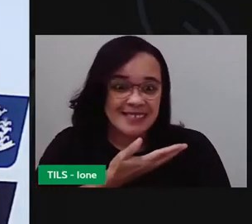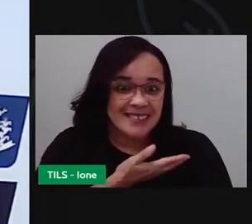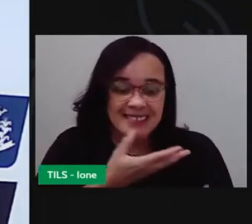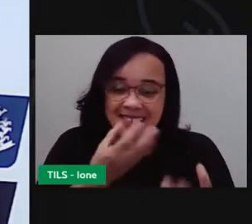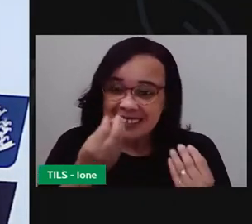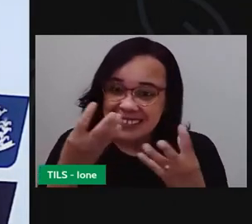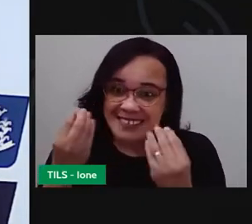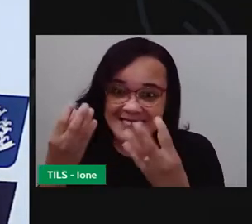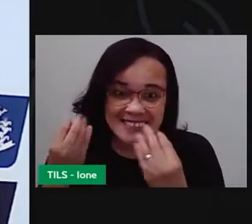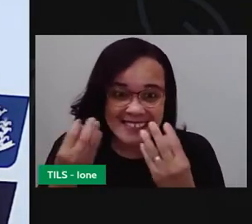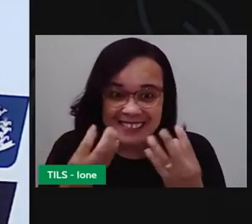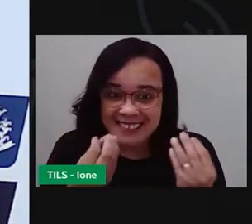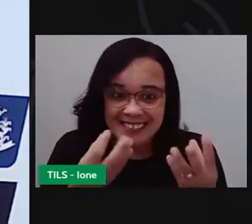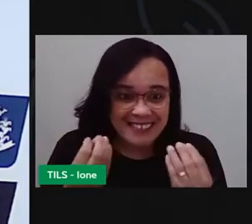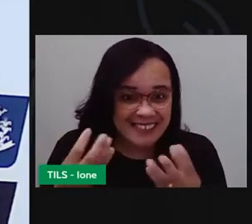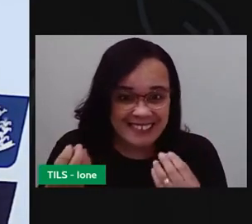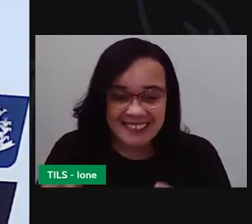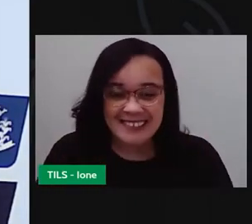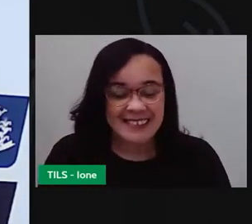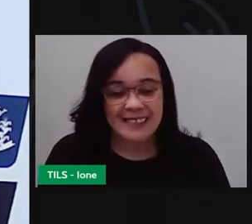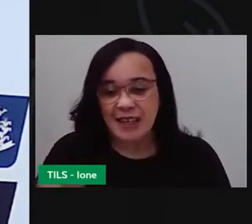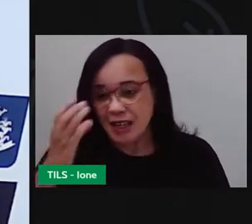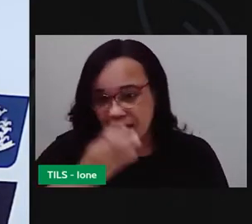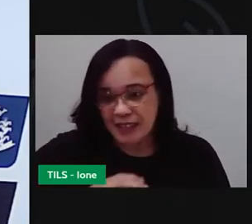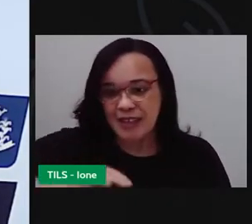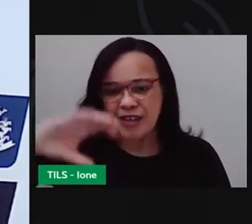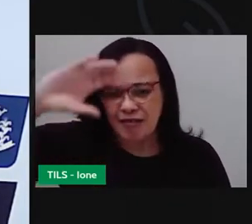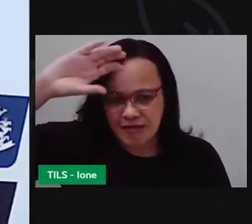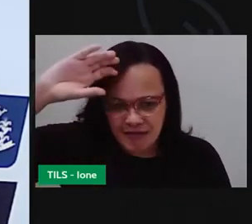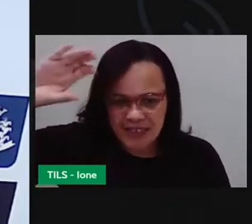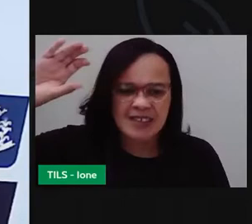Aqui a gente vai ter elefante, rinocentos.